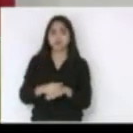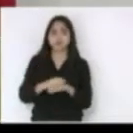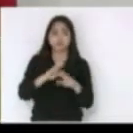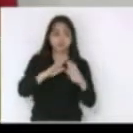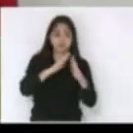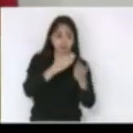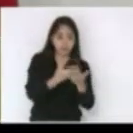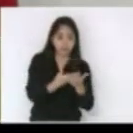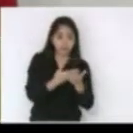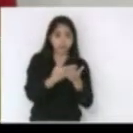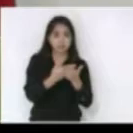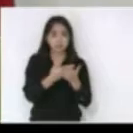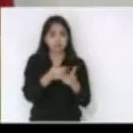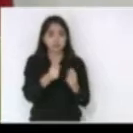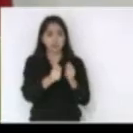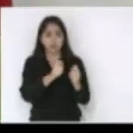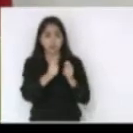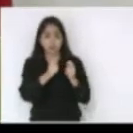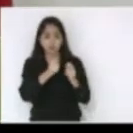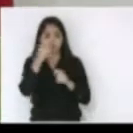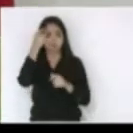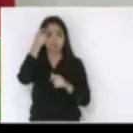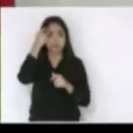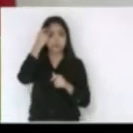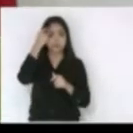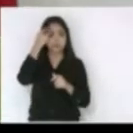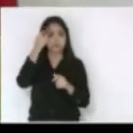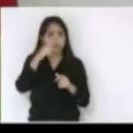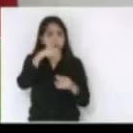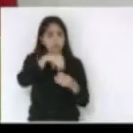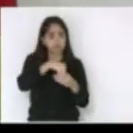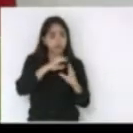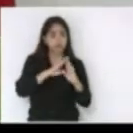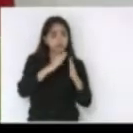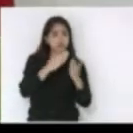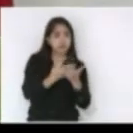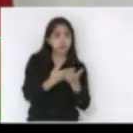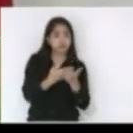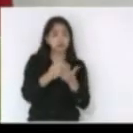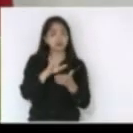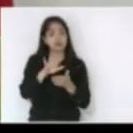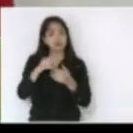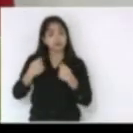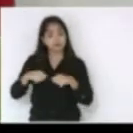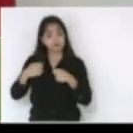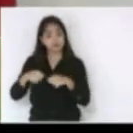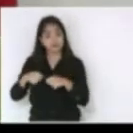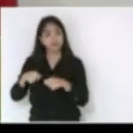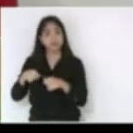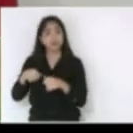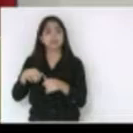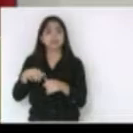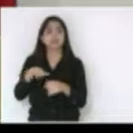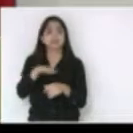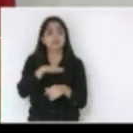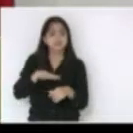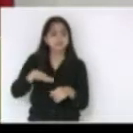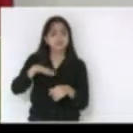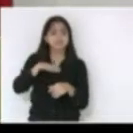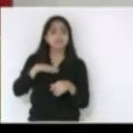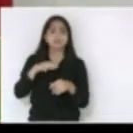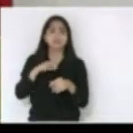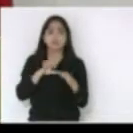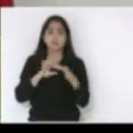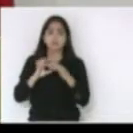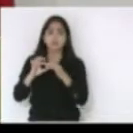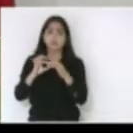escolas do estímulo à divisão entre os brasileiros precisamos de unidade na construção de